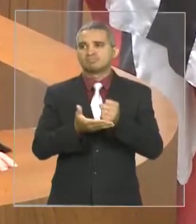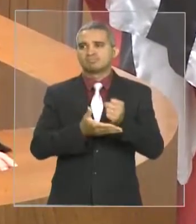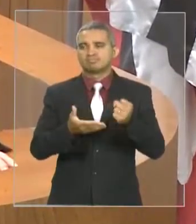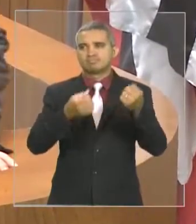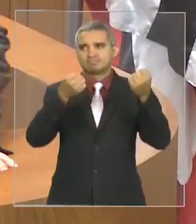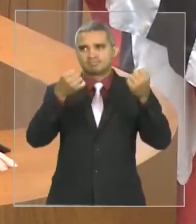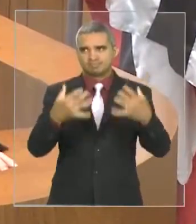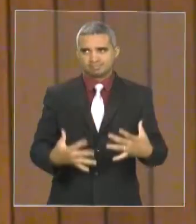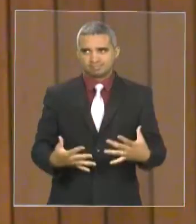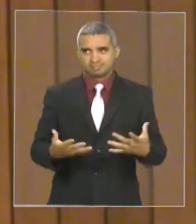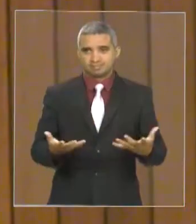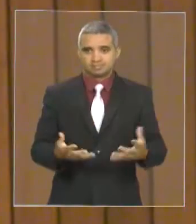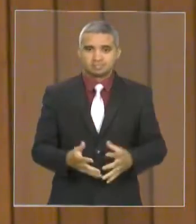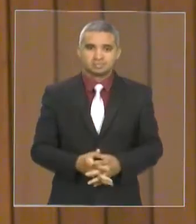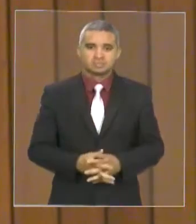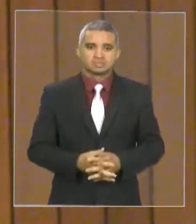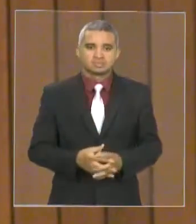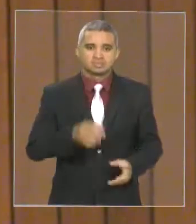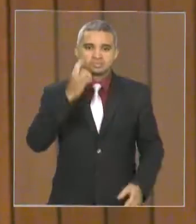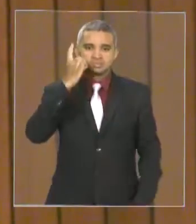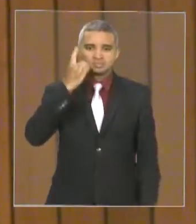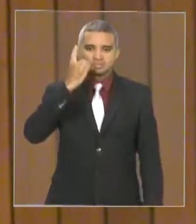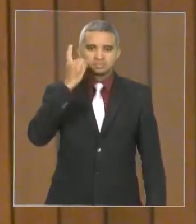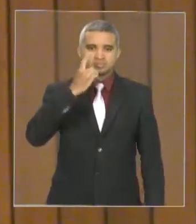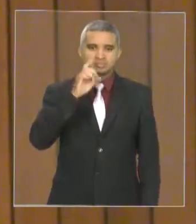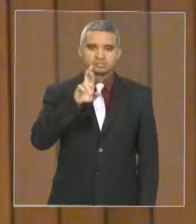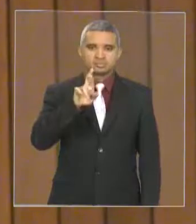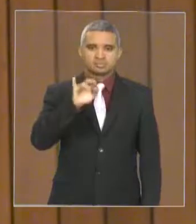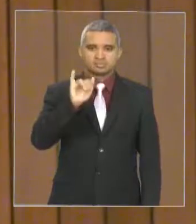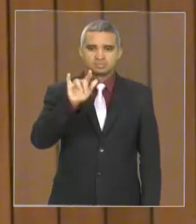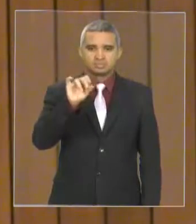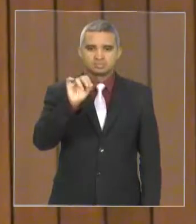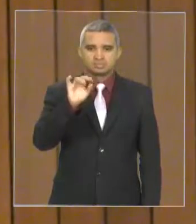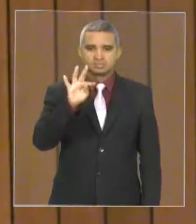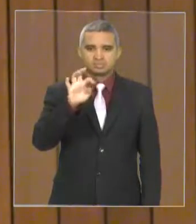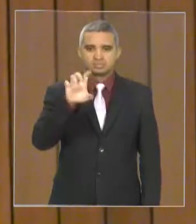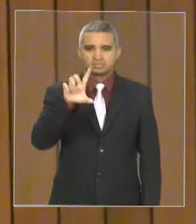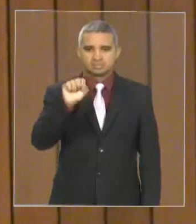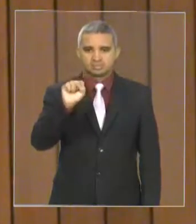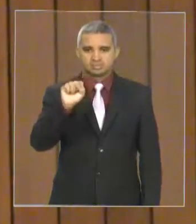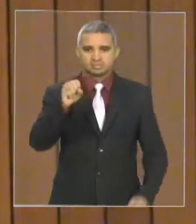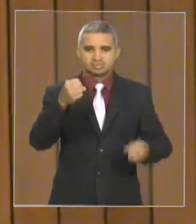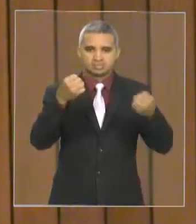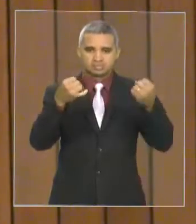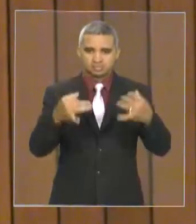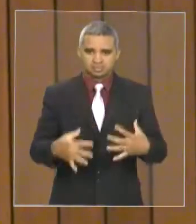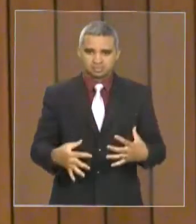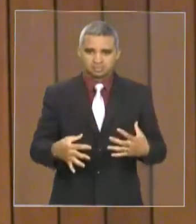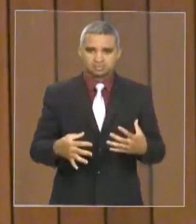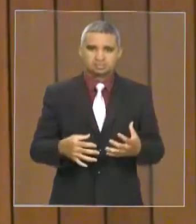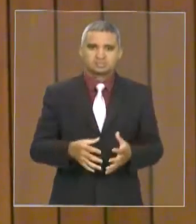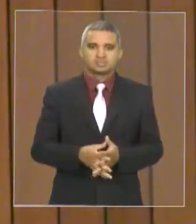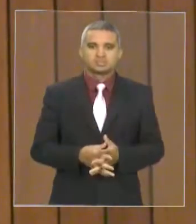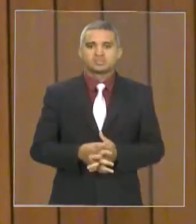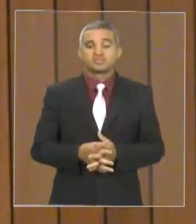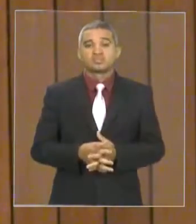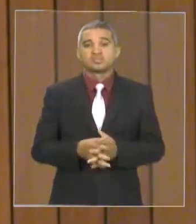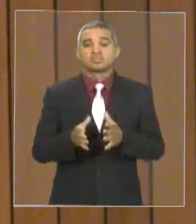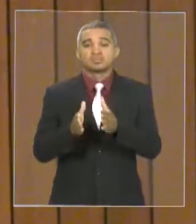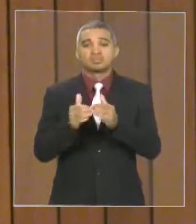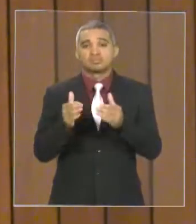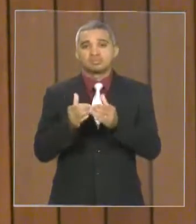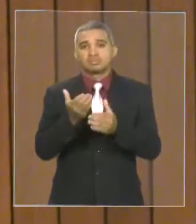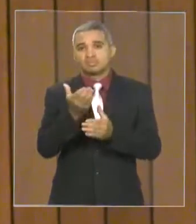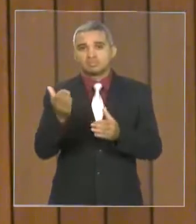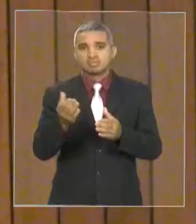o deputado Rigo Teles escreve no nosso requerimento, na forma regimental, requer a vossa excelência